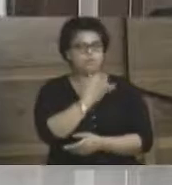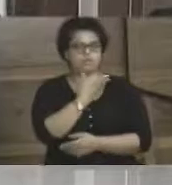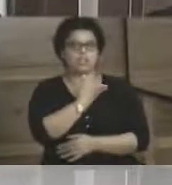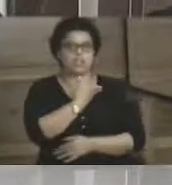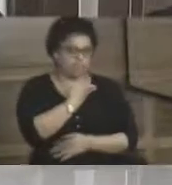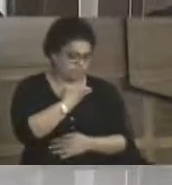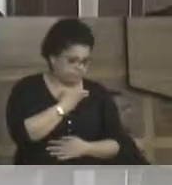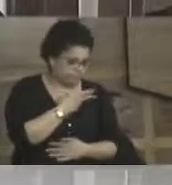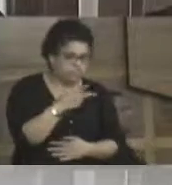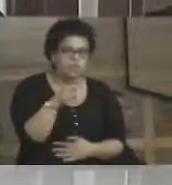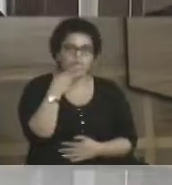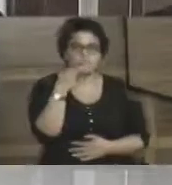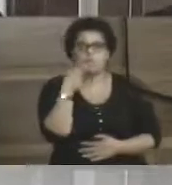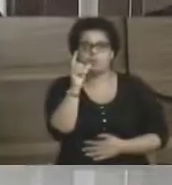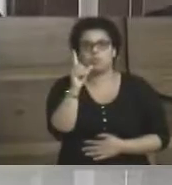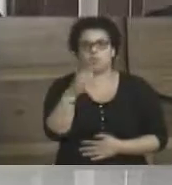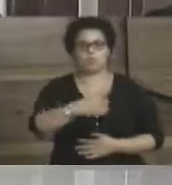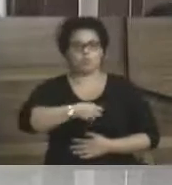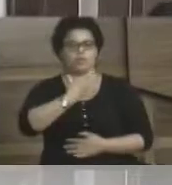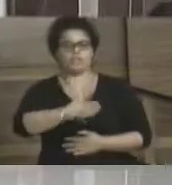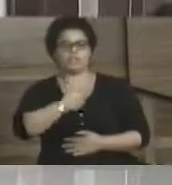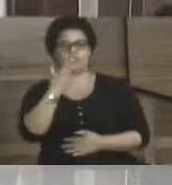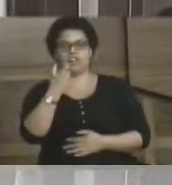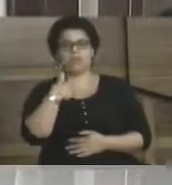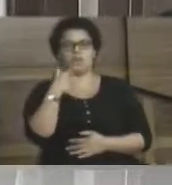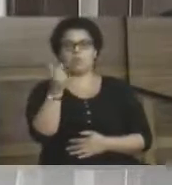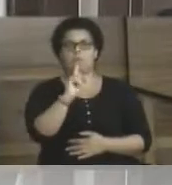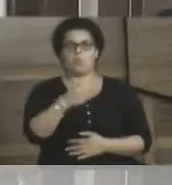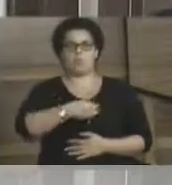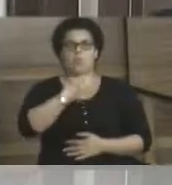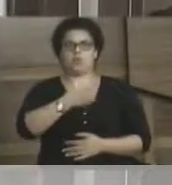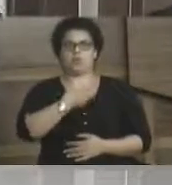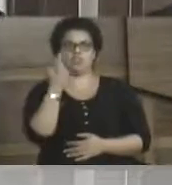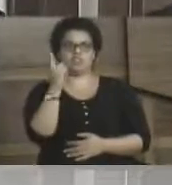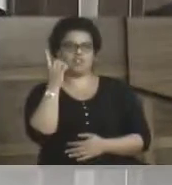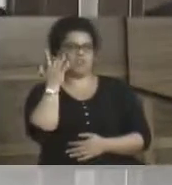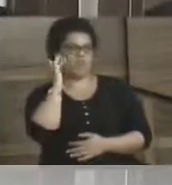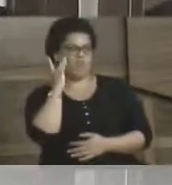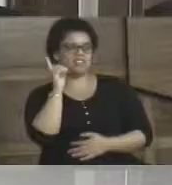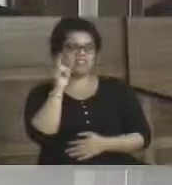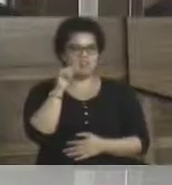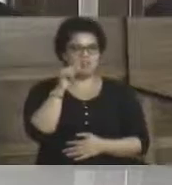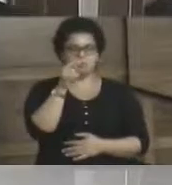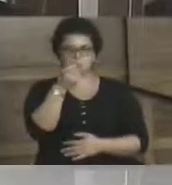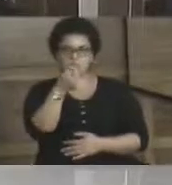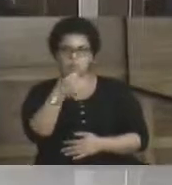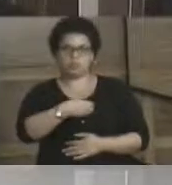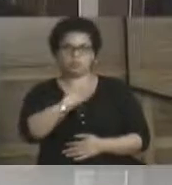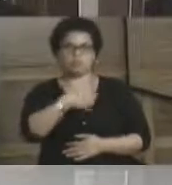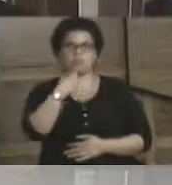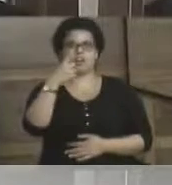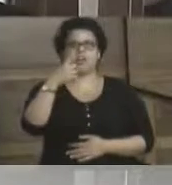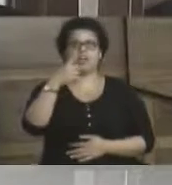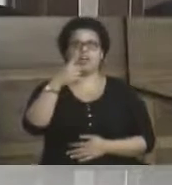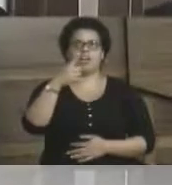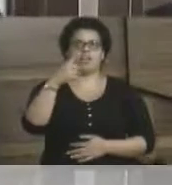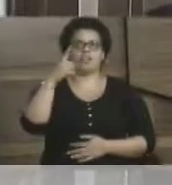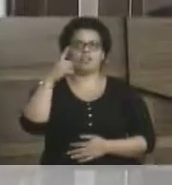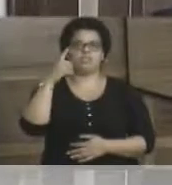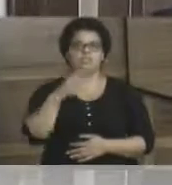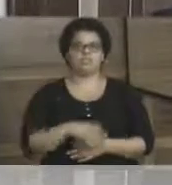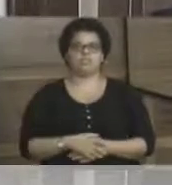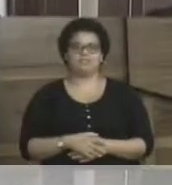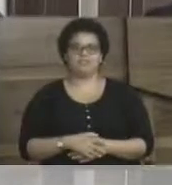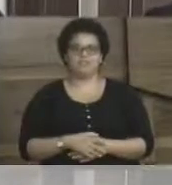recitou um pouquinho de poesia, eu não vou recitar poesia, não, apesar de achar que uma poesia, é a ópera do Malandro, do Chico Buarque,